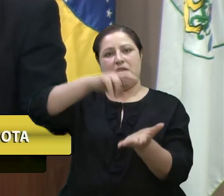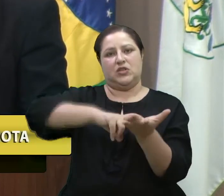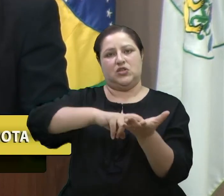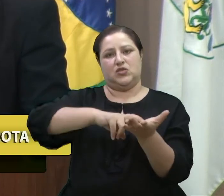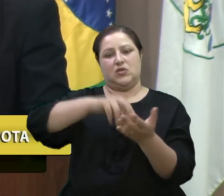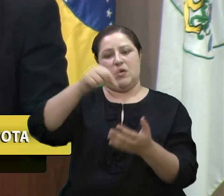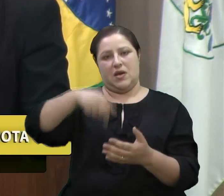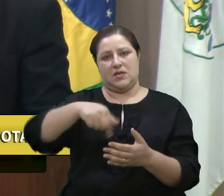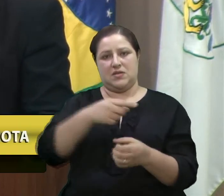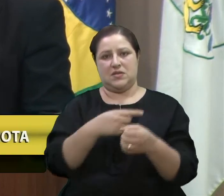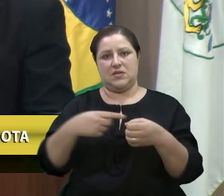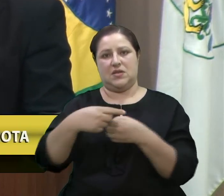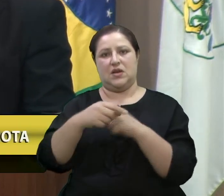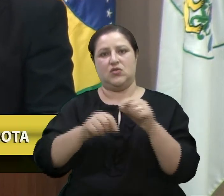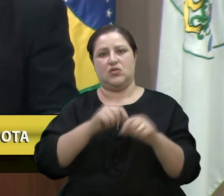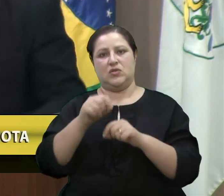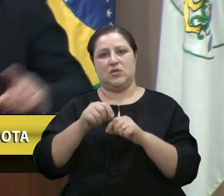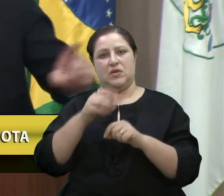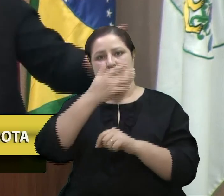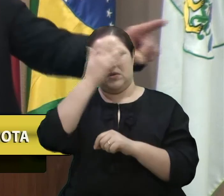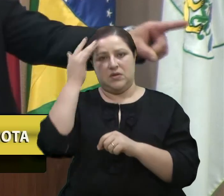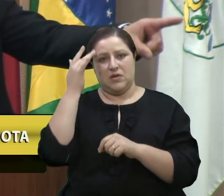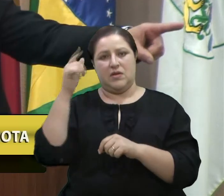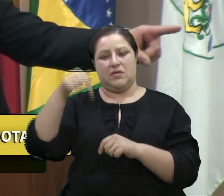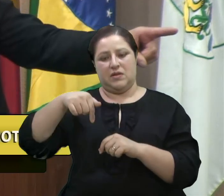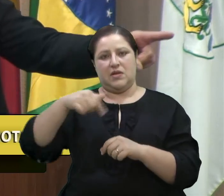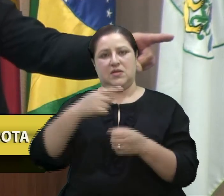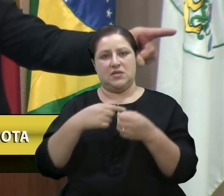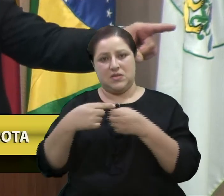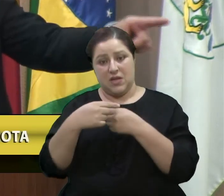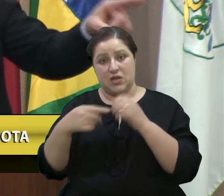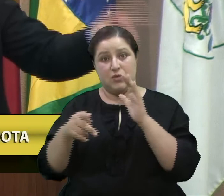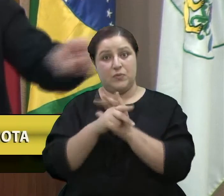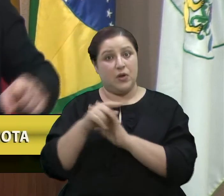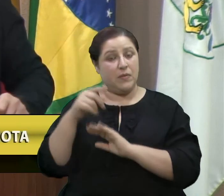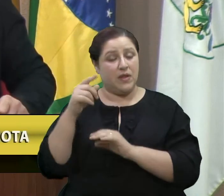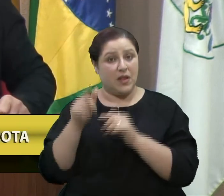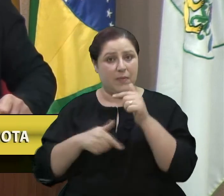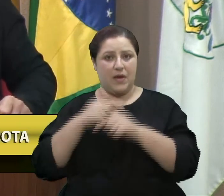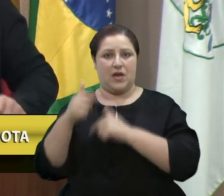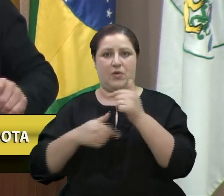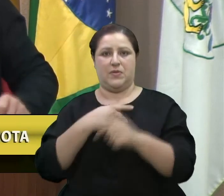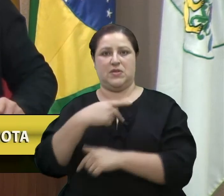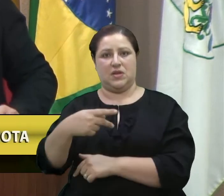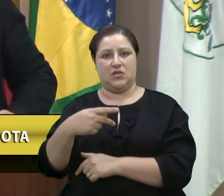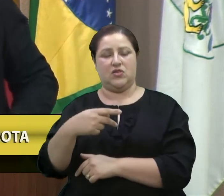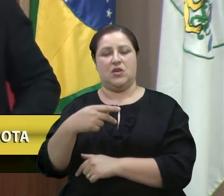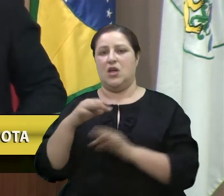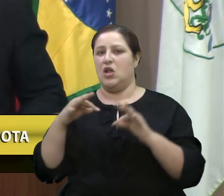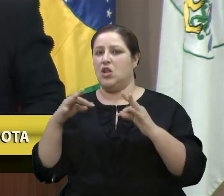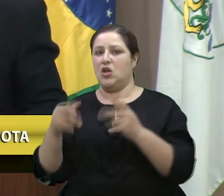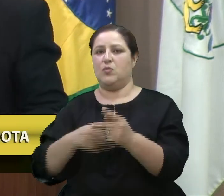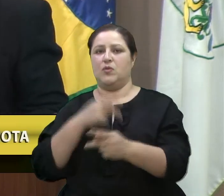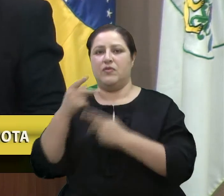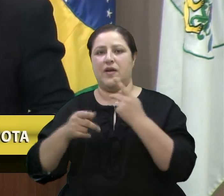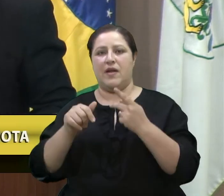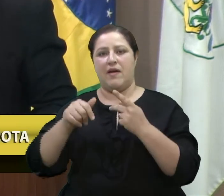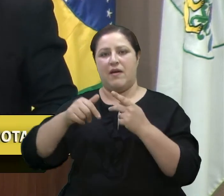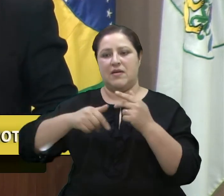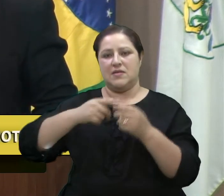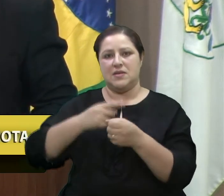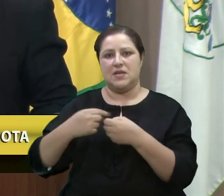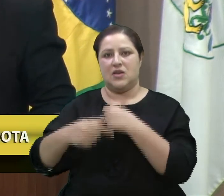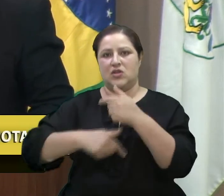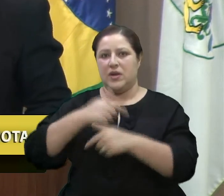nessa cidade aqui, gente, que é a cidade do trabalho, presidente, e que todo mundo diz que é a cidade do trabalho,